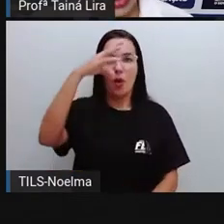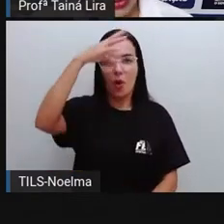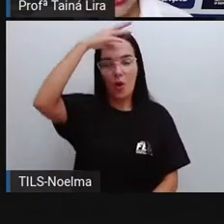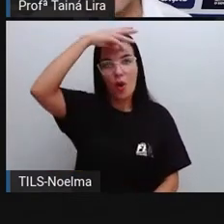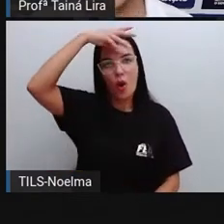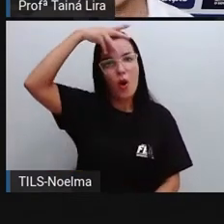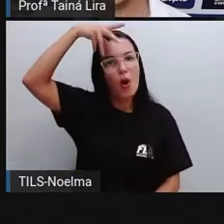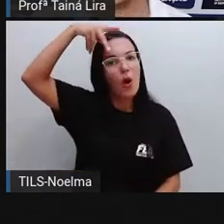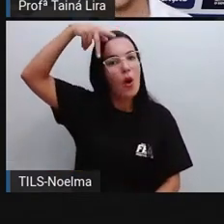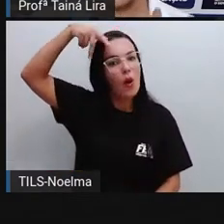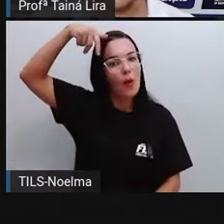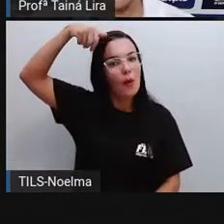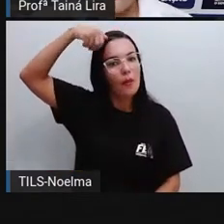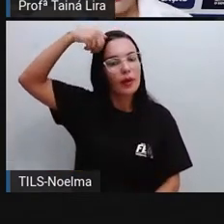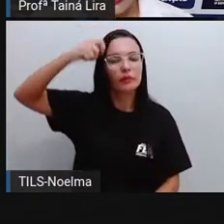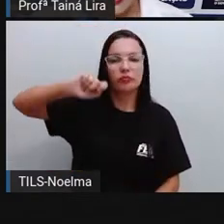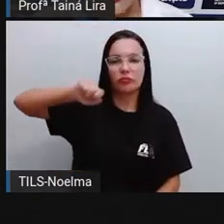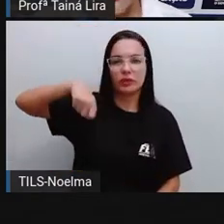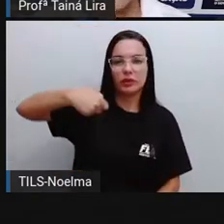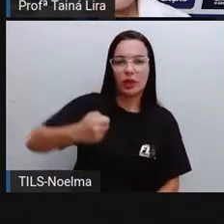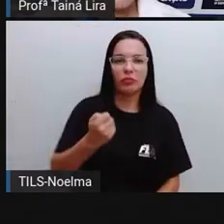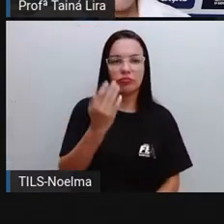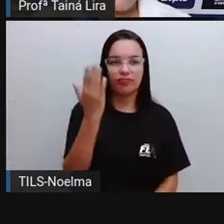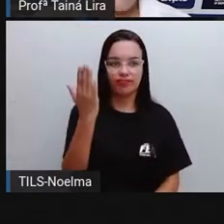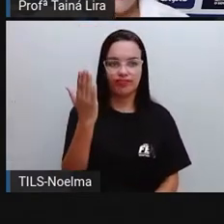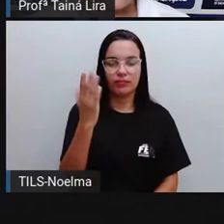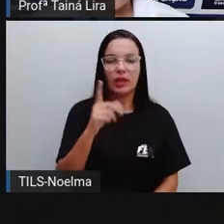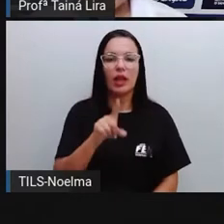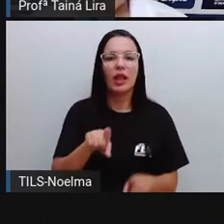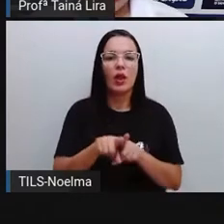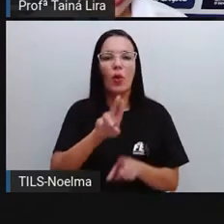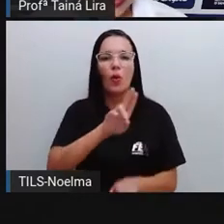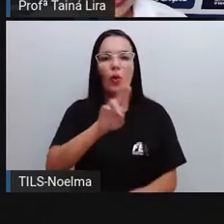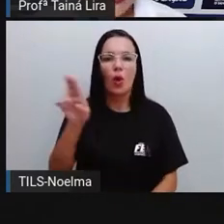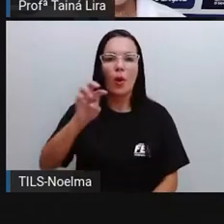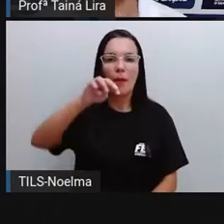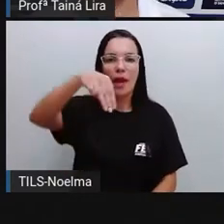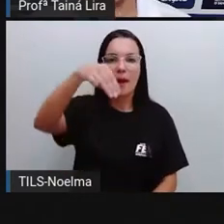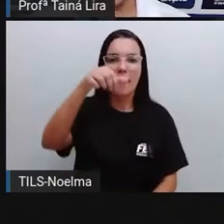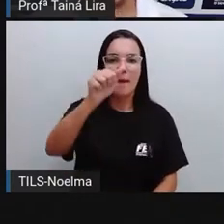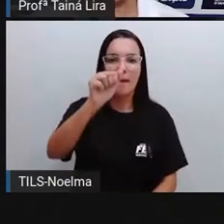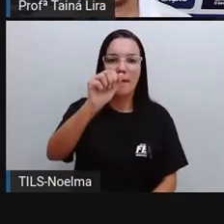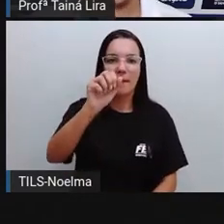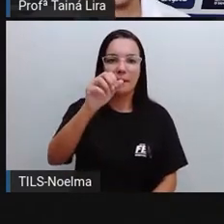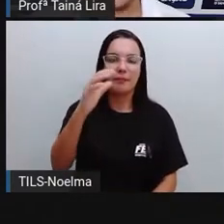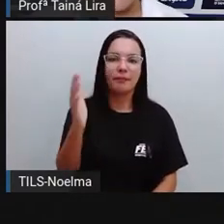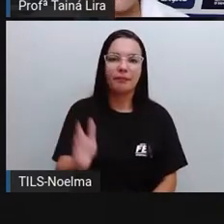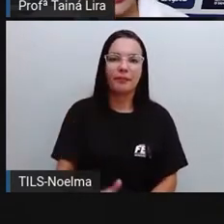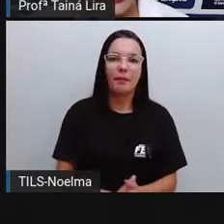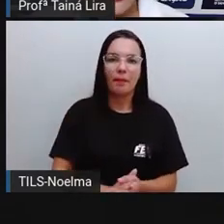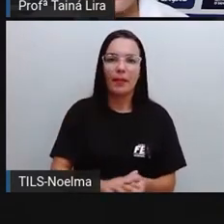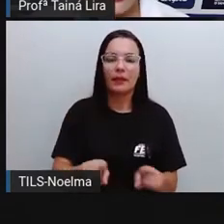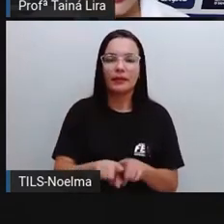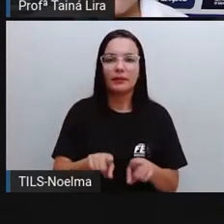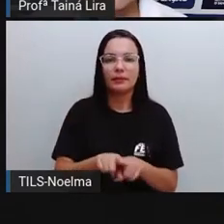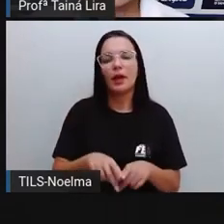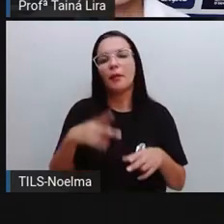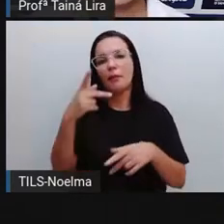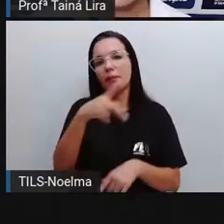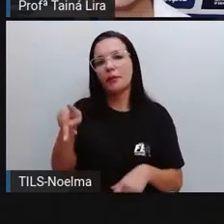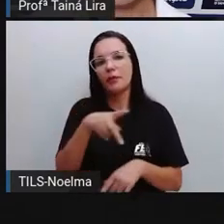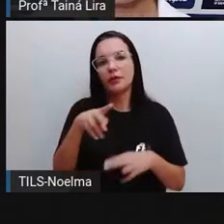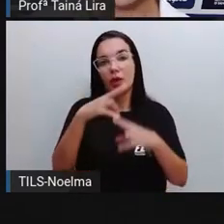médico e também é professor da Universidade Estadual de Feira de Santana, da UF, é professor, tá?